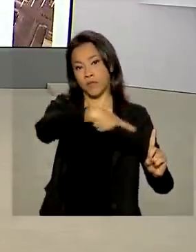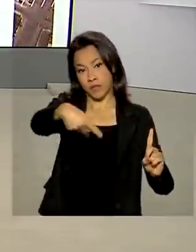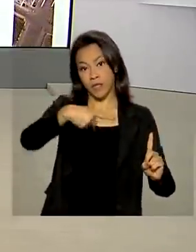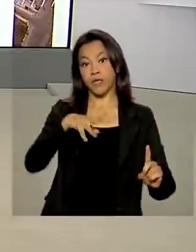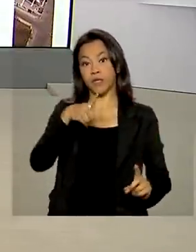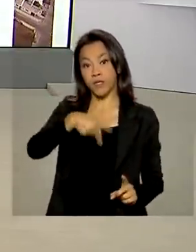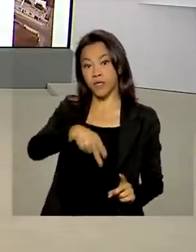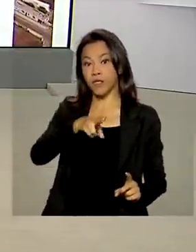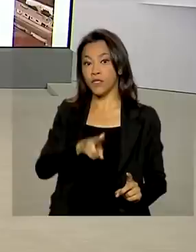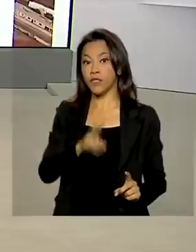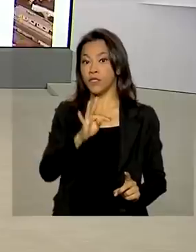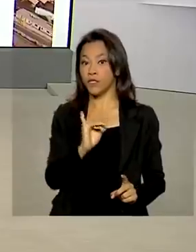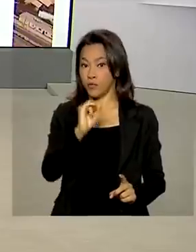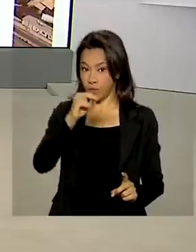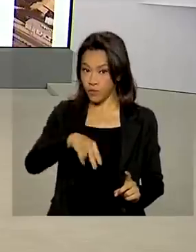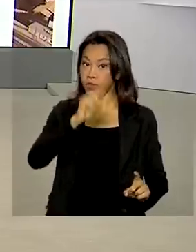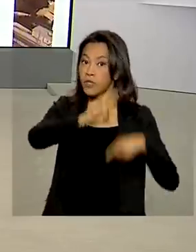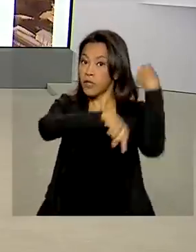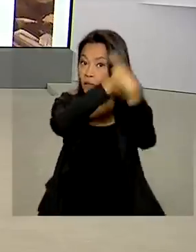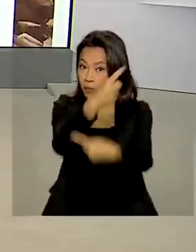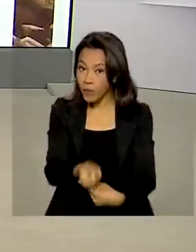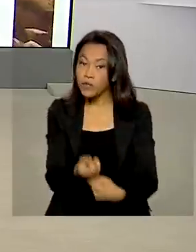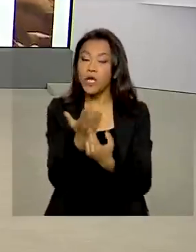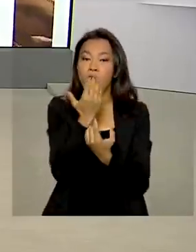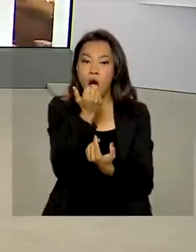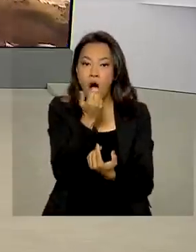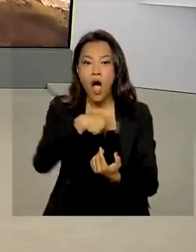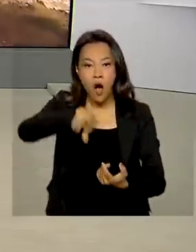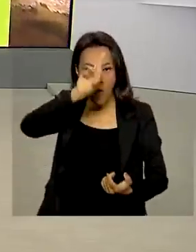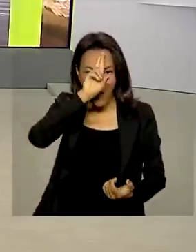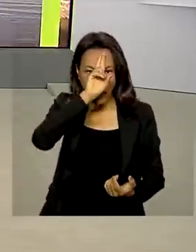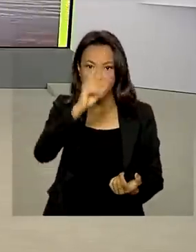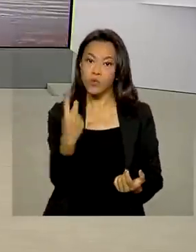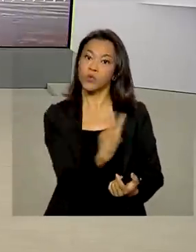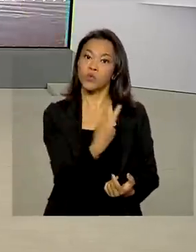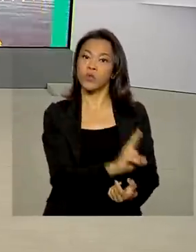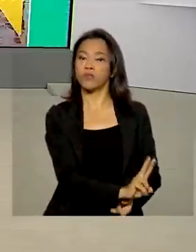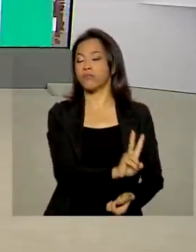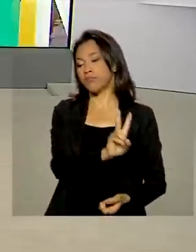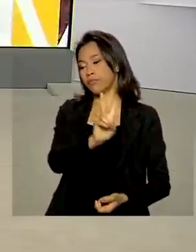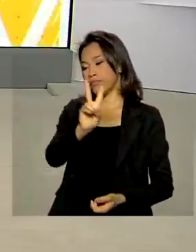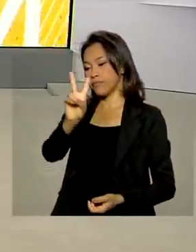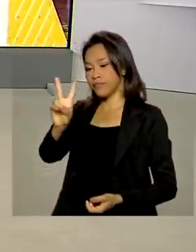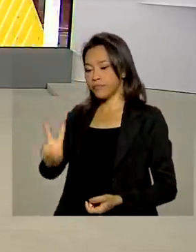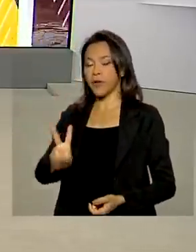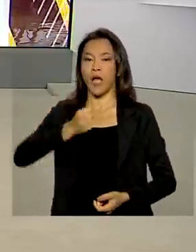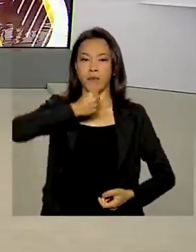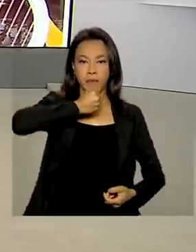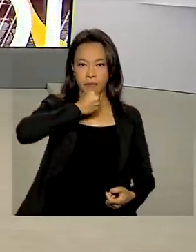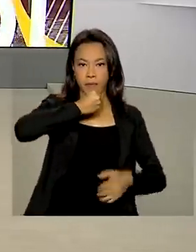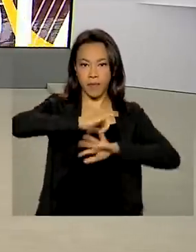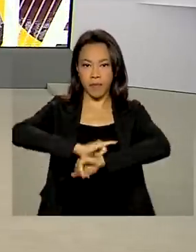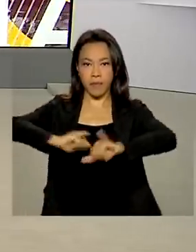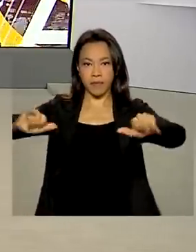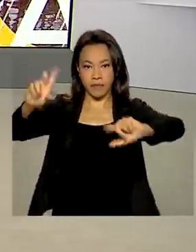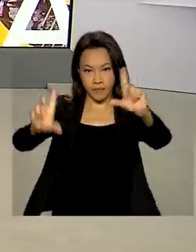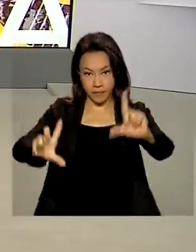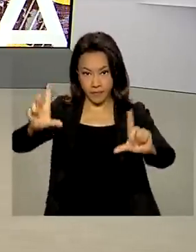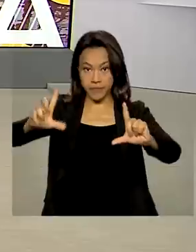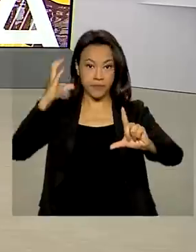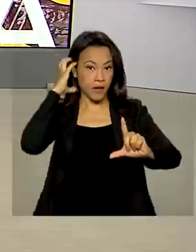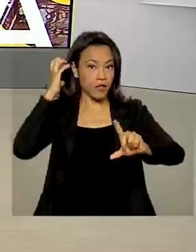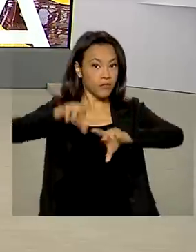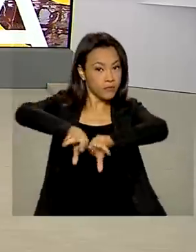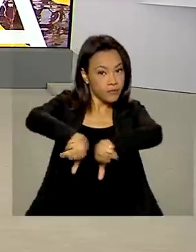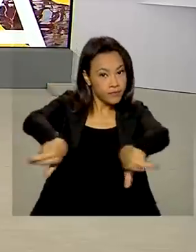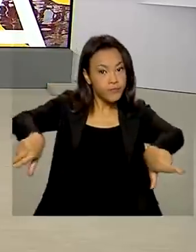reunião fechada seguida de almoço. Depois, os dois chefes de Estado fazem uma declaração à imprensa. Também hoje, o presidente